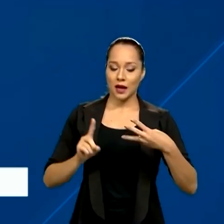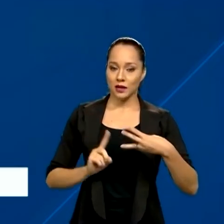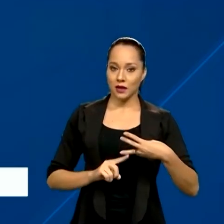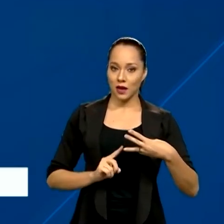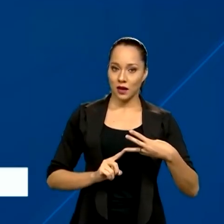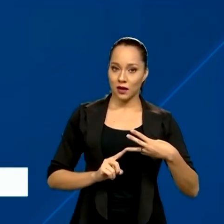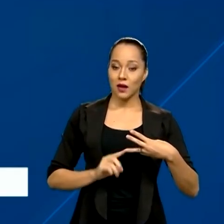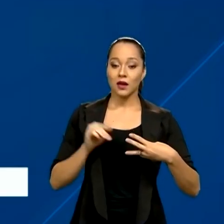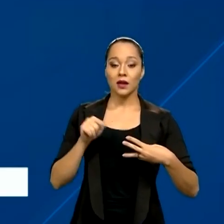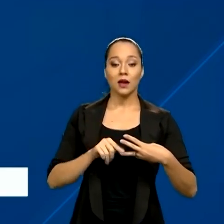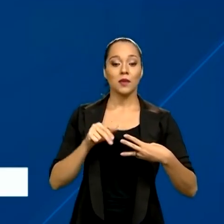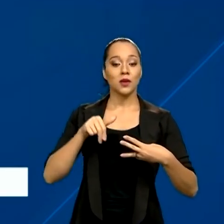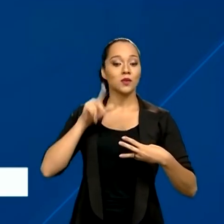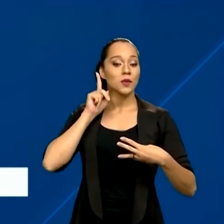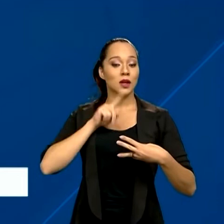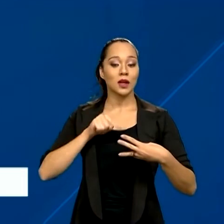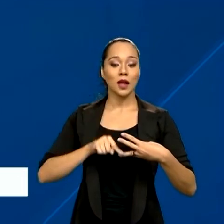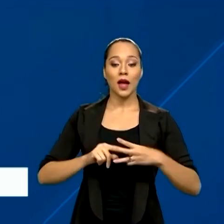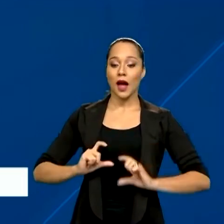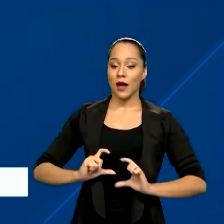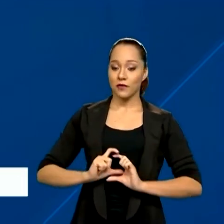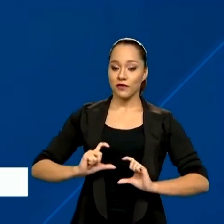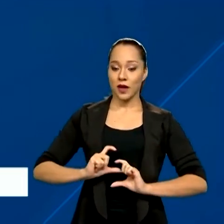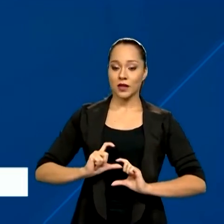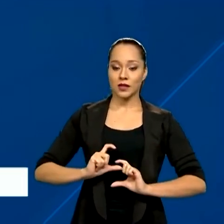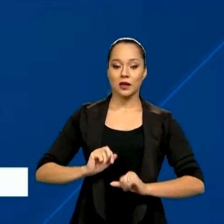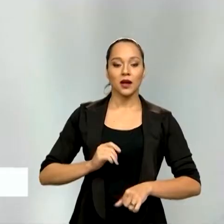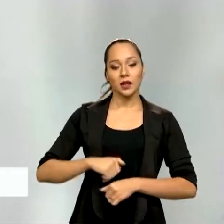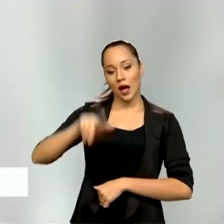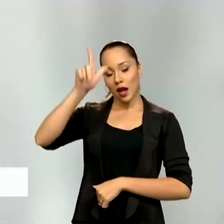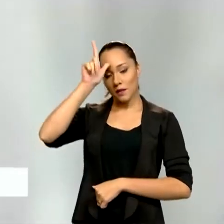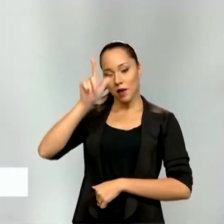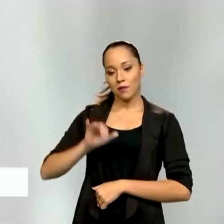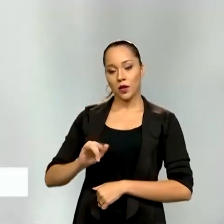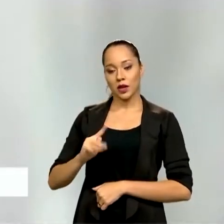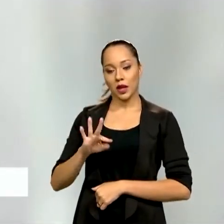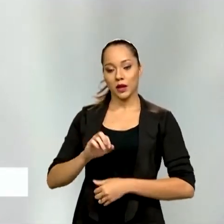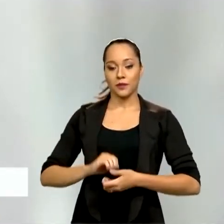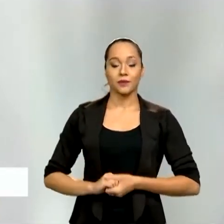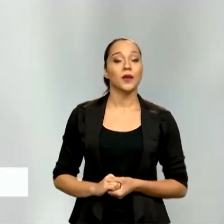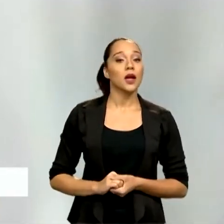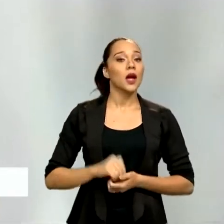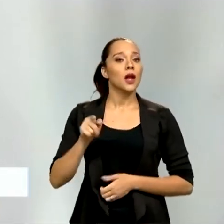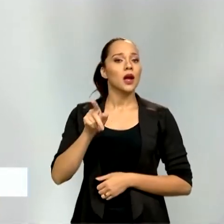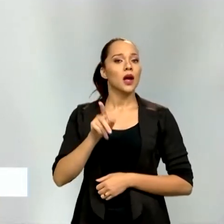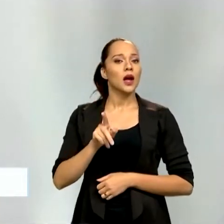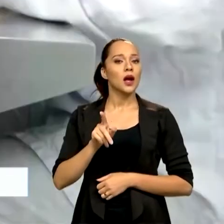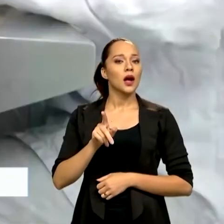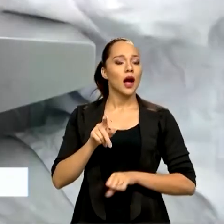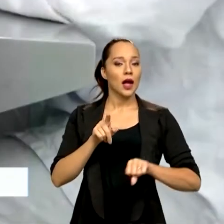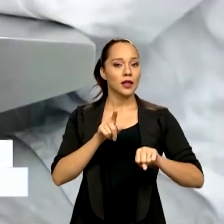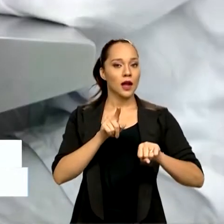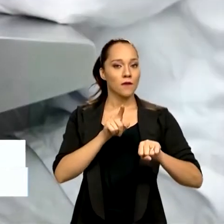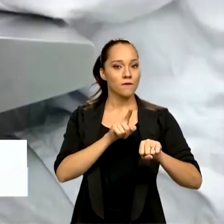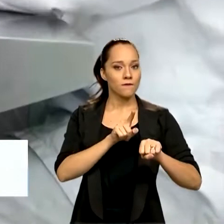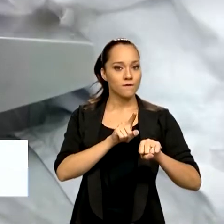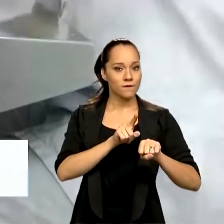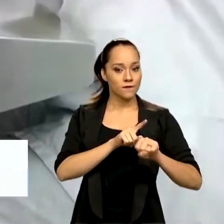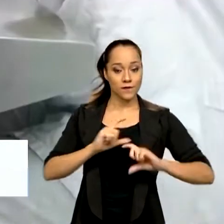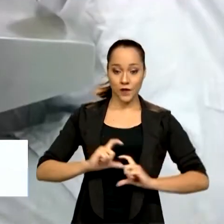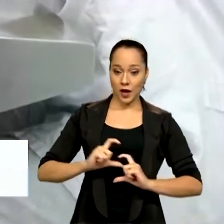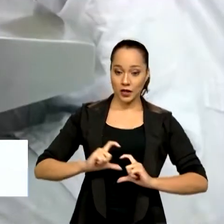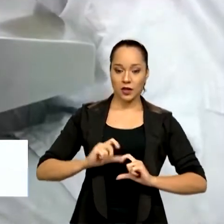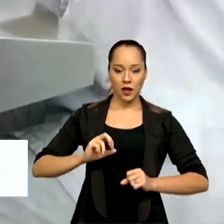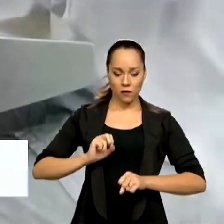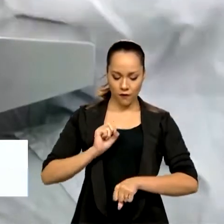desenvolvida pela norte-americana Pfizer e a alemã BioNTech. A Coronavac utiliza o vírus inativado, mas que ainda assim é